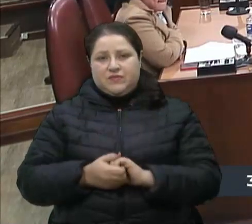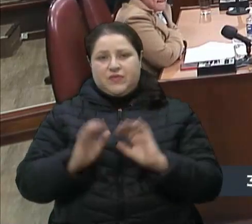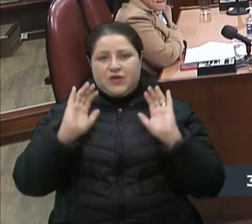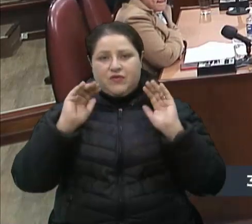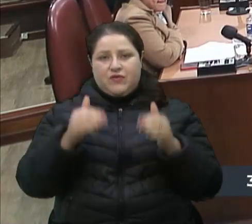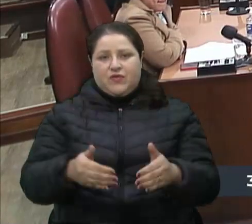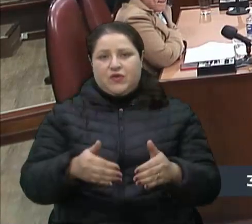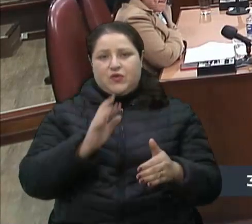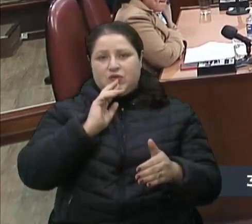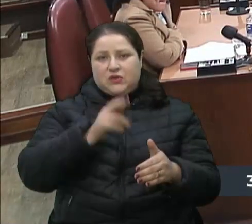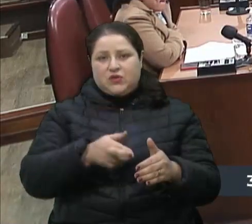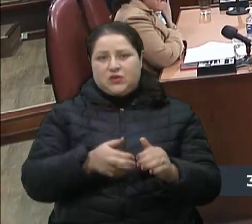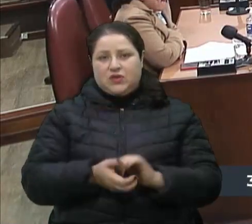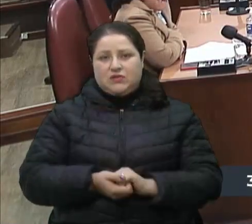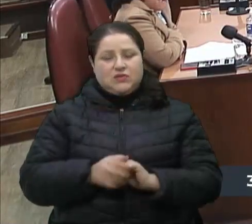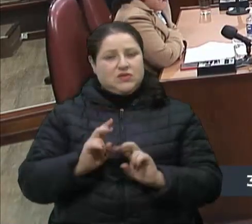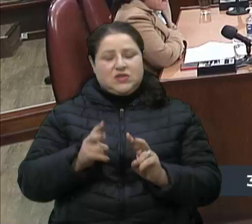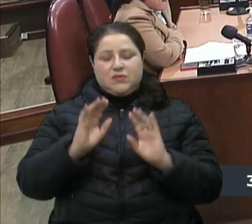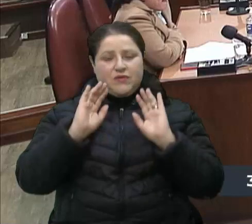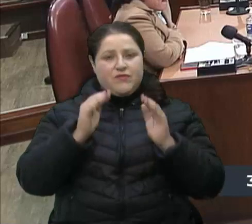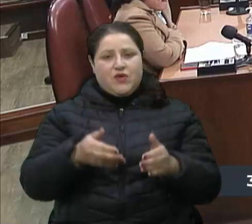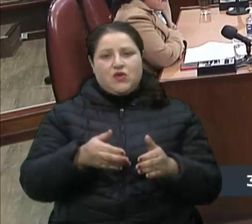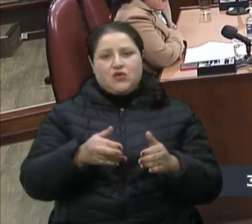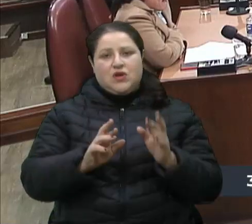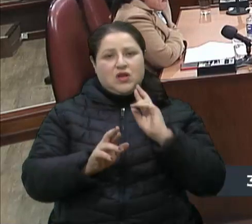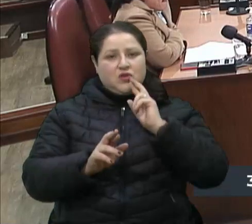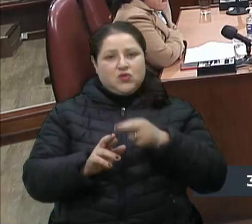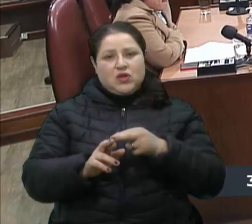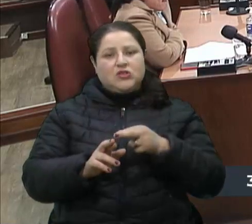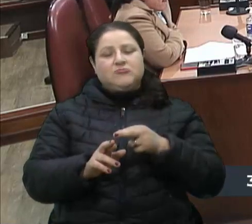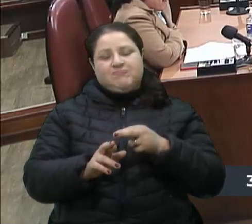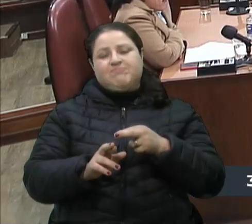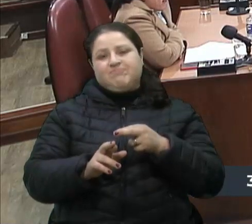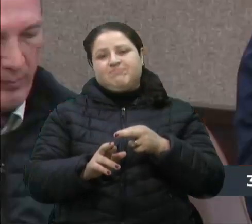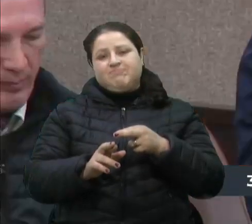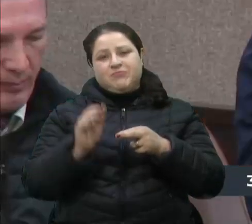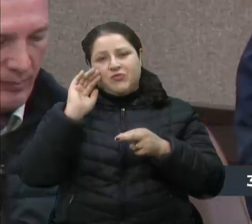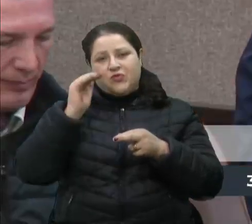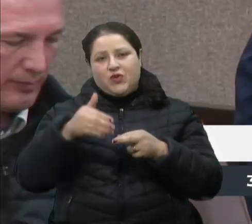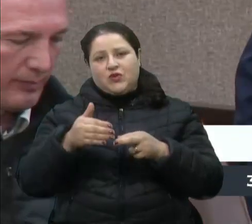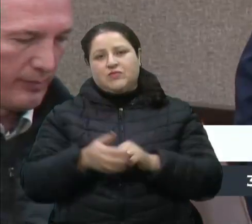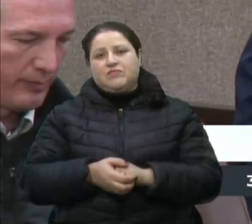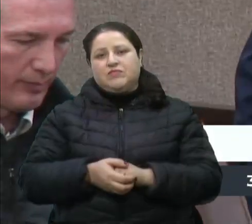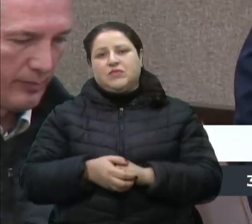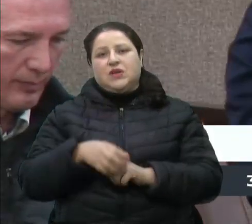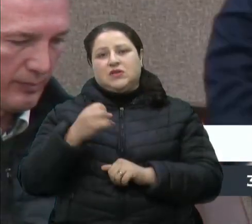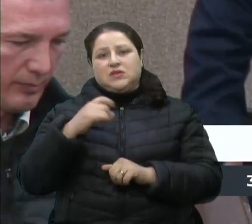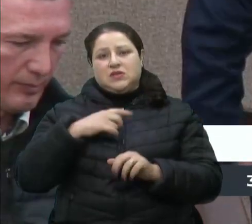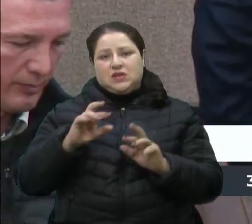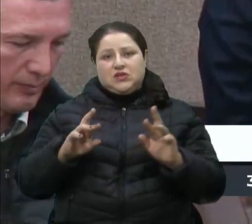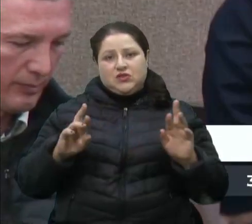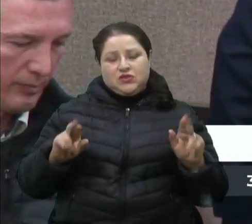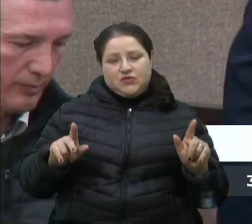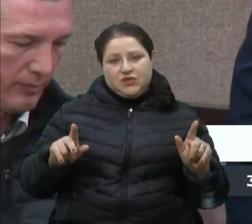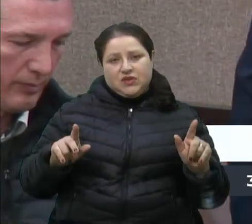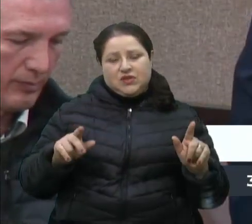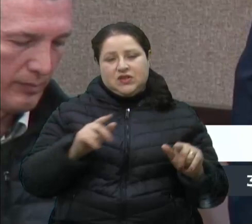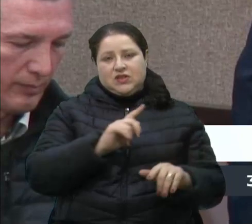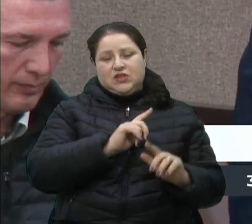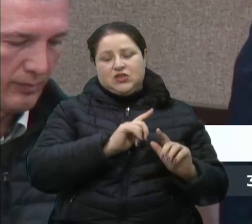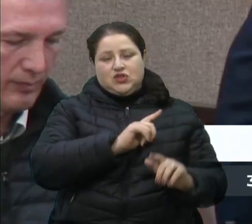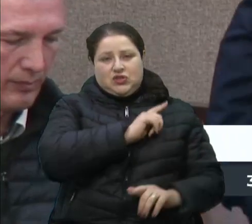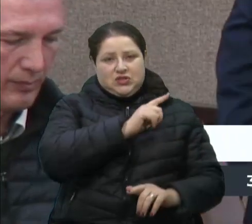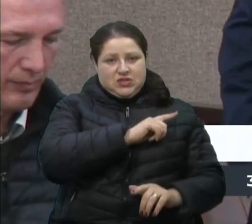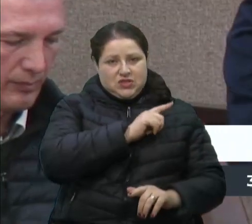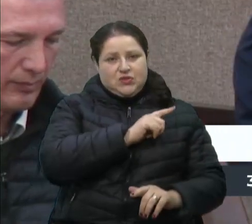nos resultados, sempre isso, gestão é foco nos resultados. Quanto à diferença de gestão para a operação, a